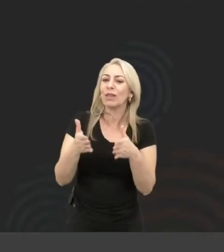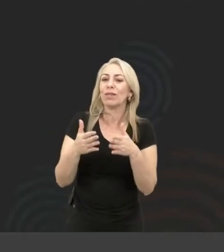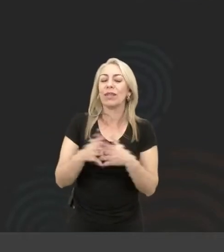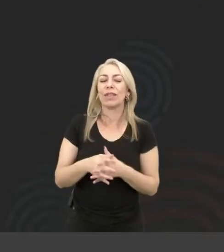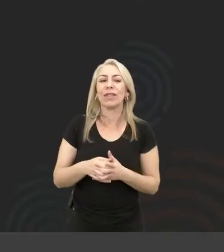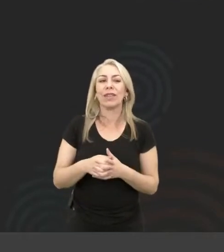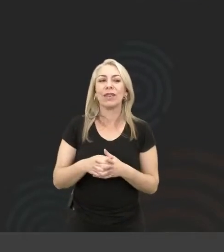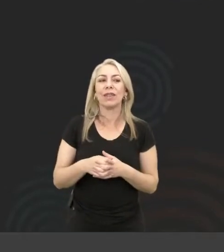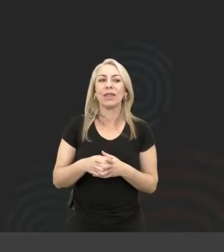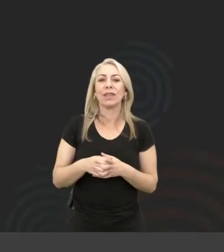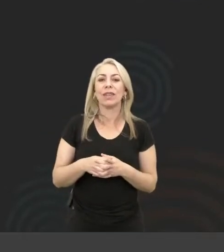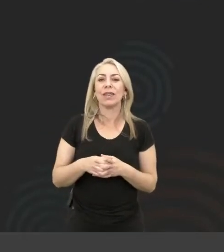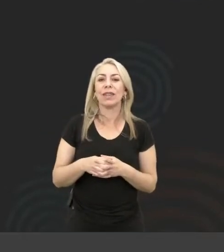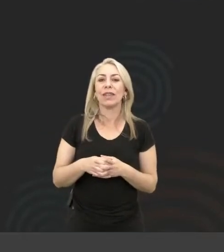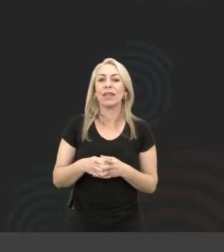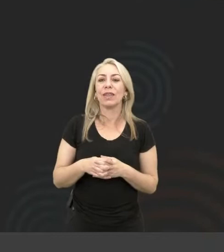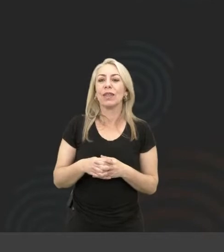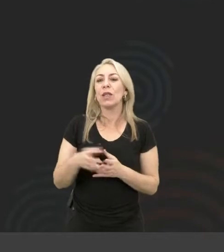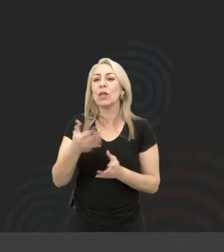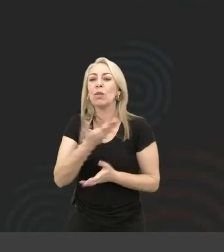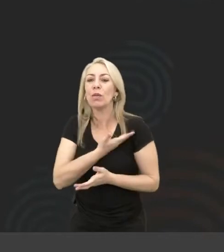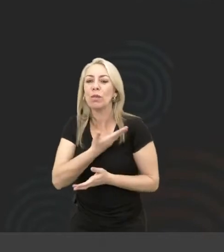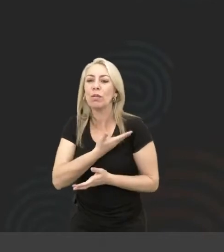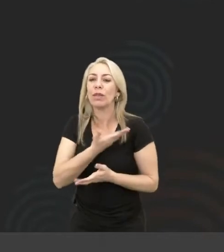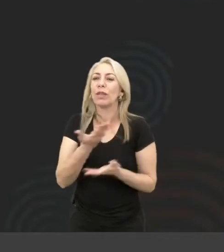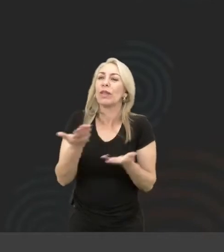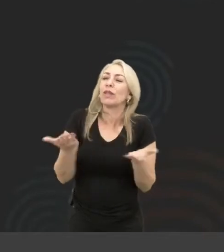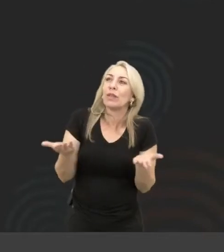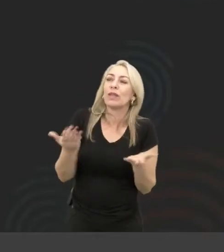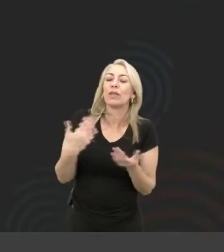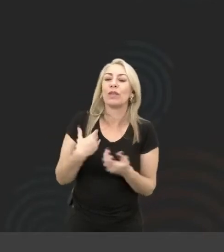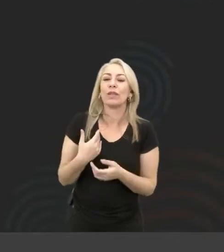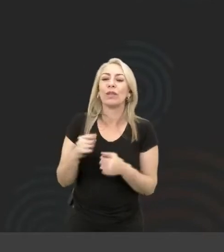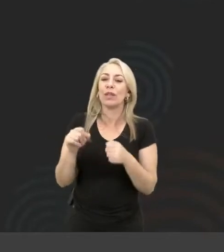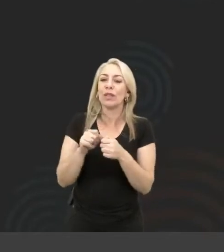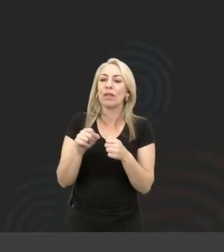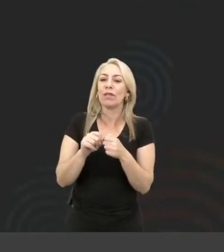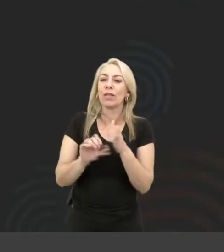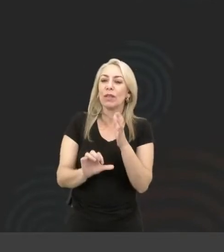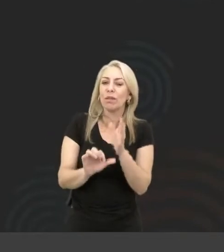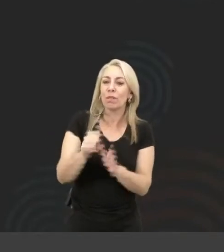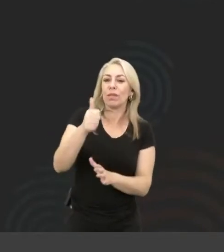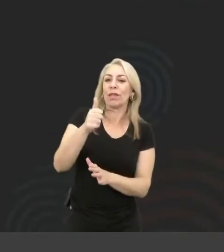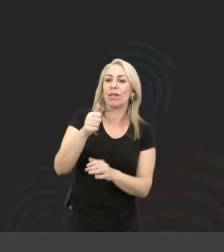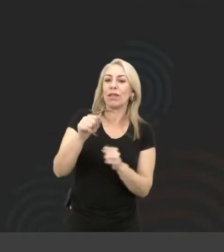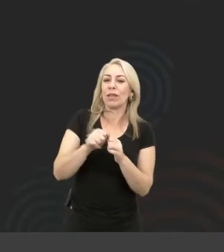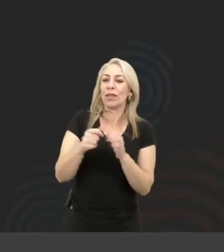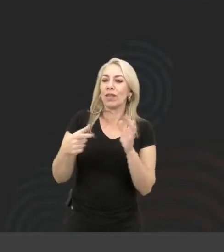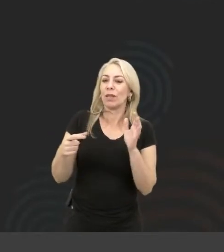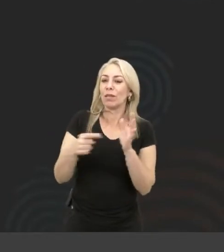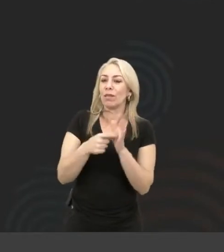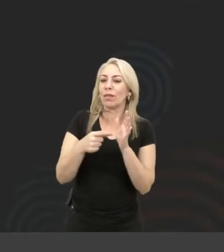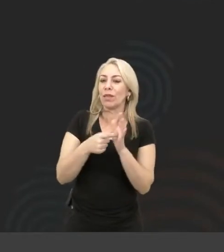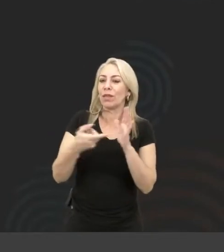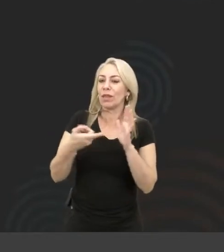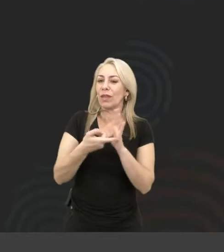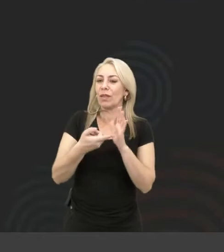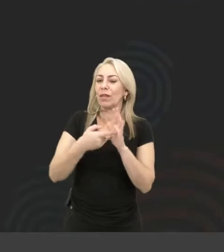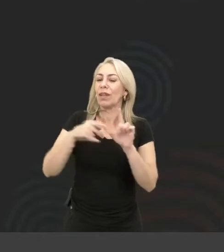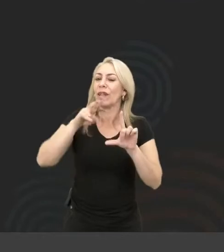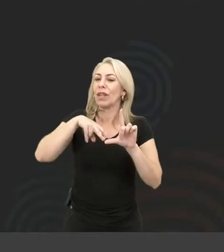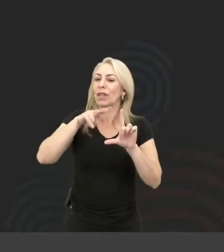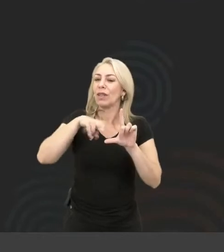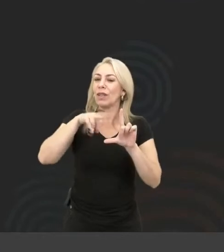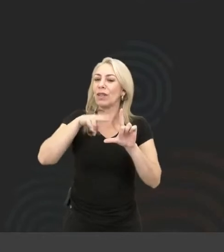Seja um amigo meu que instalou pela primeira vez um programa de leitura de tela no meu